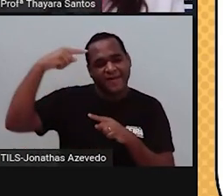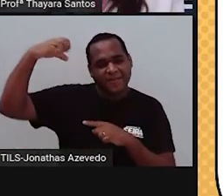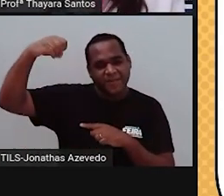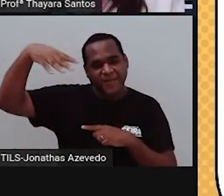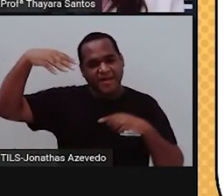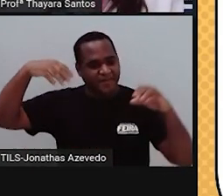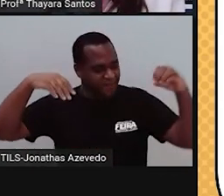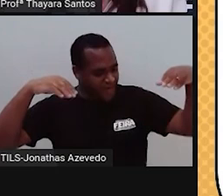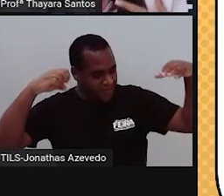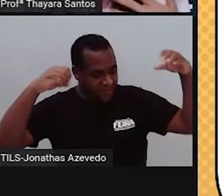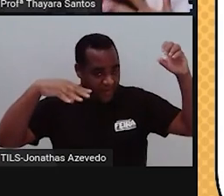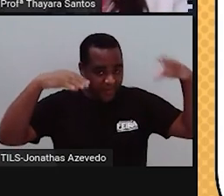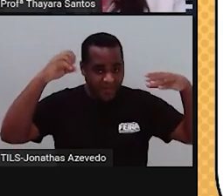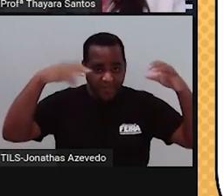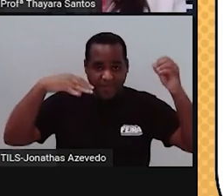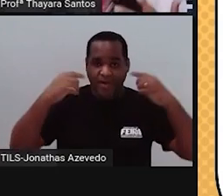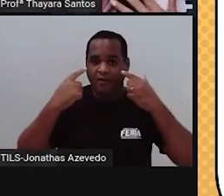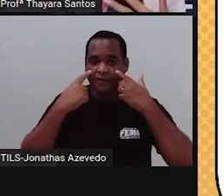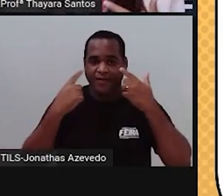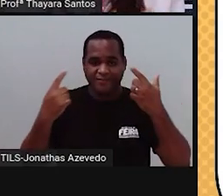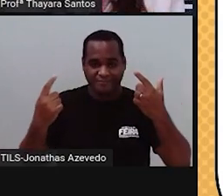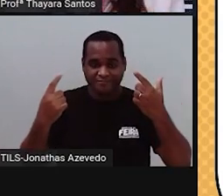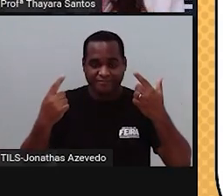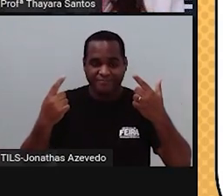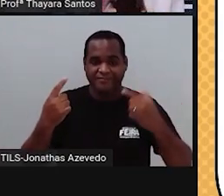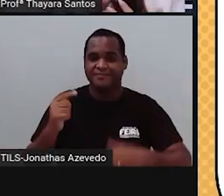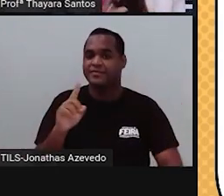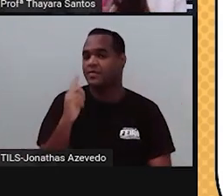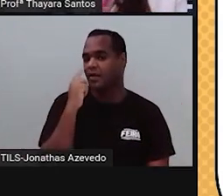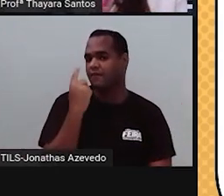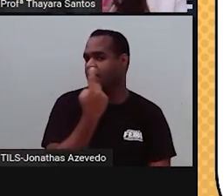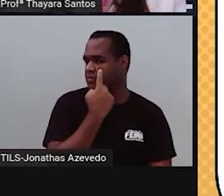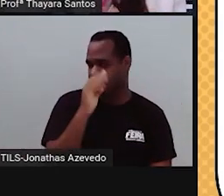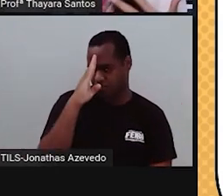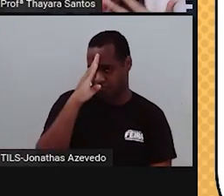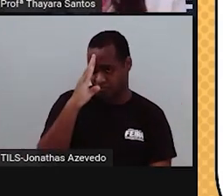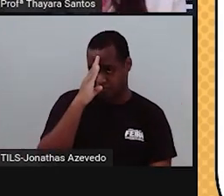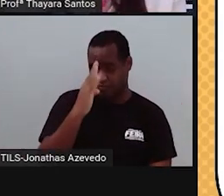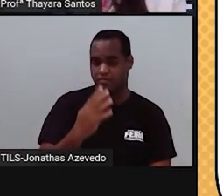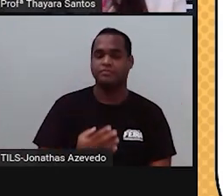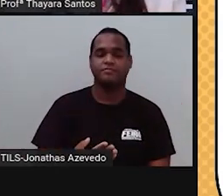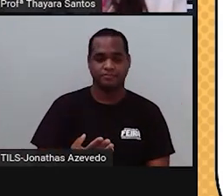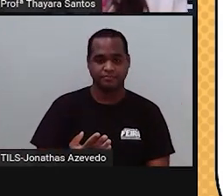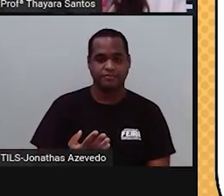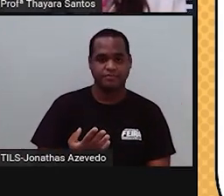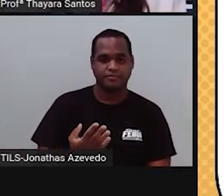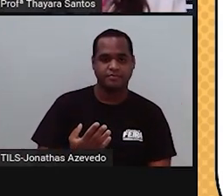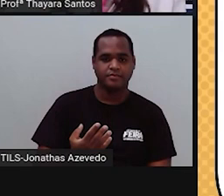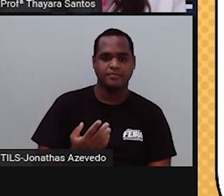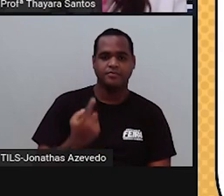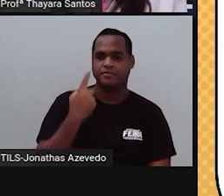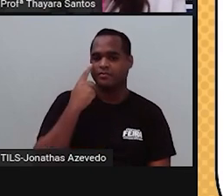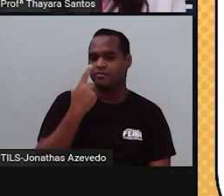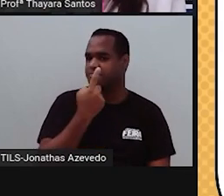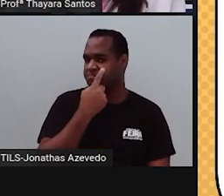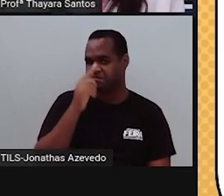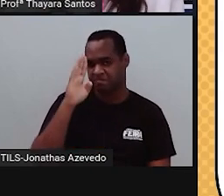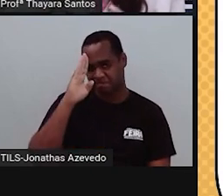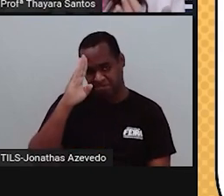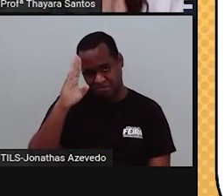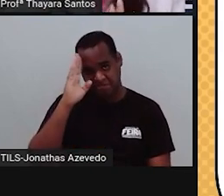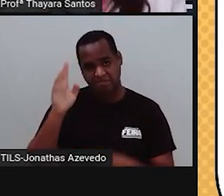eles recebem estímulos luminosos e eles estão relacionados principalmente ao sentido da visão. Os